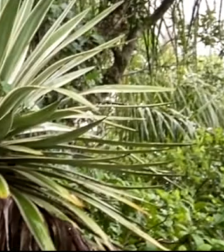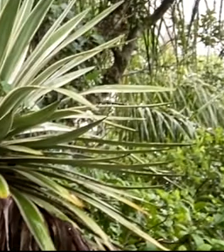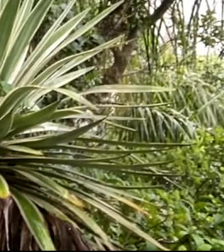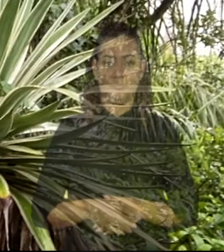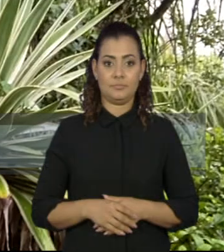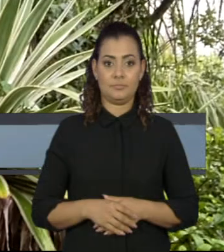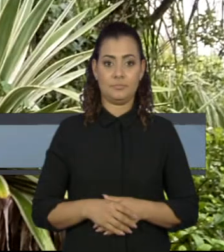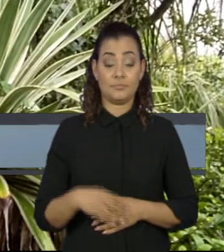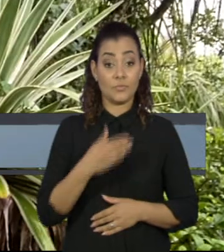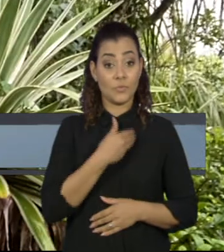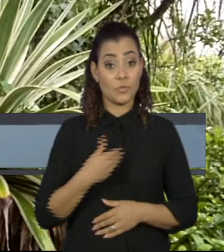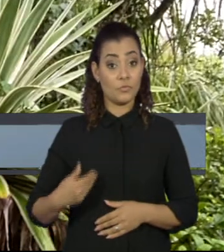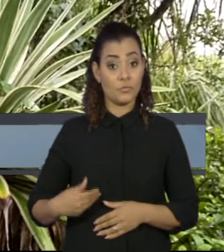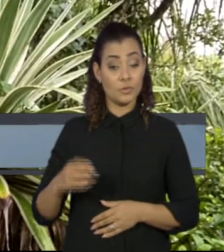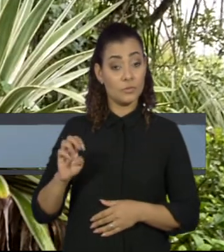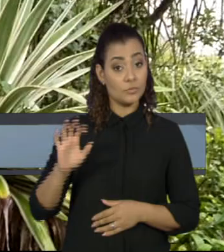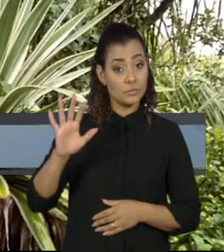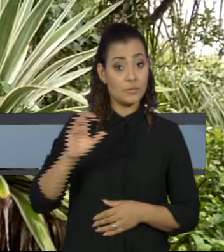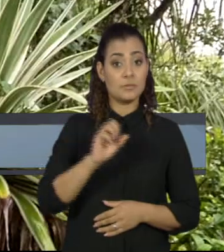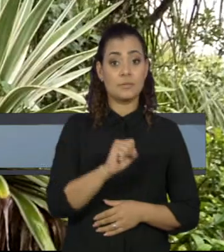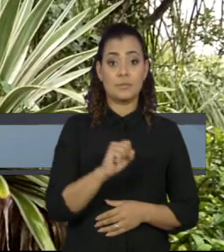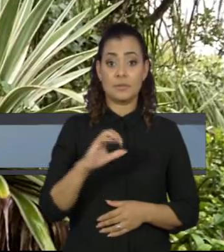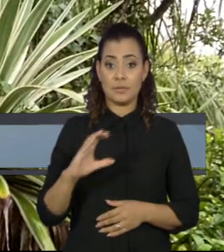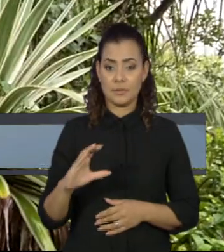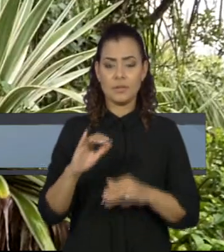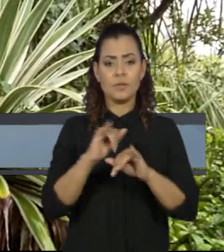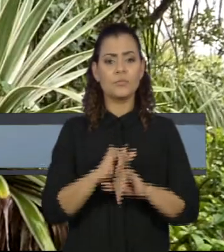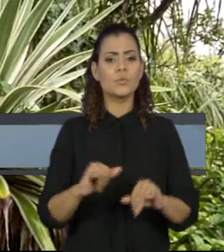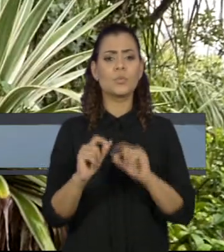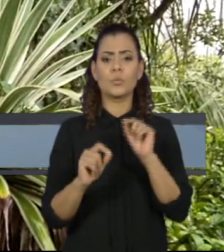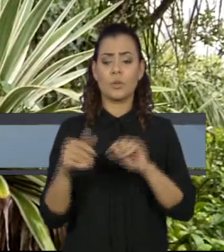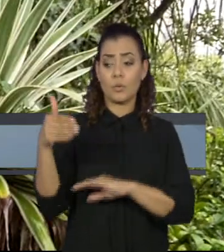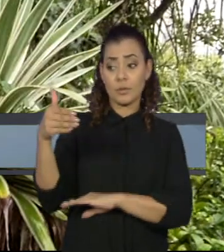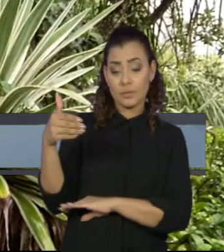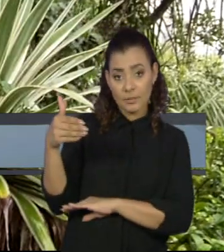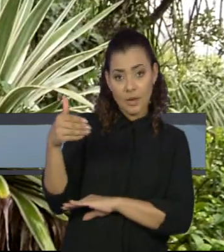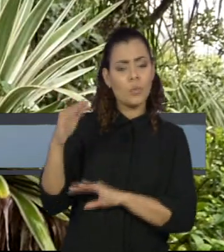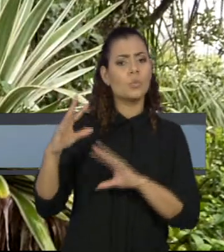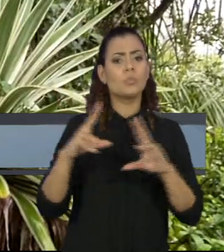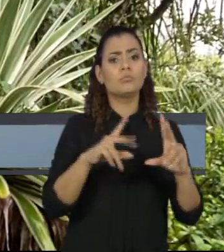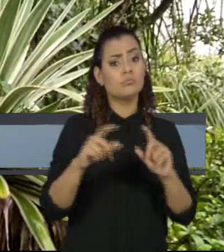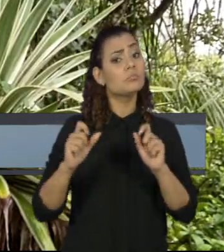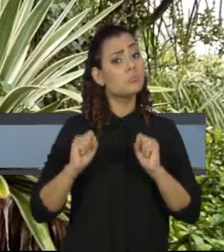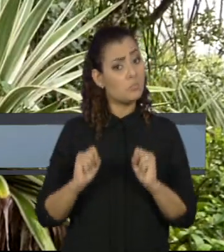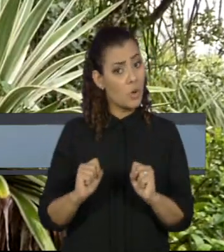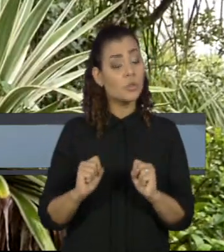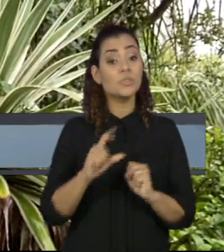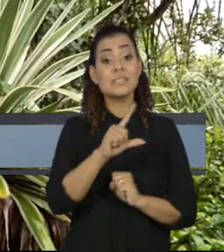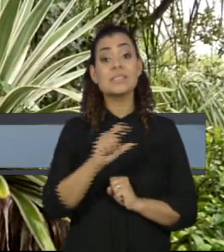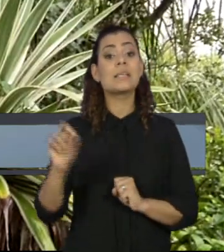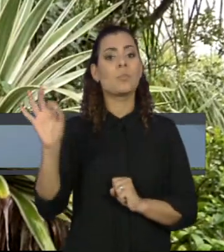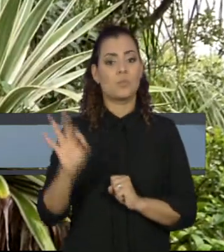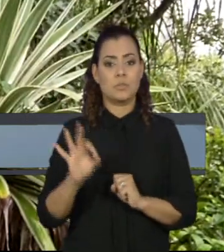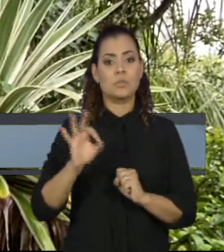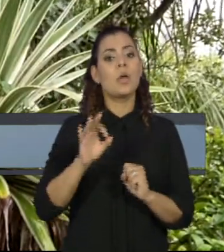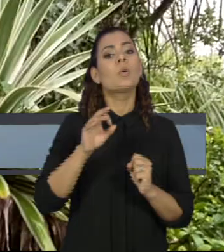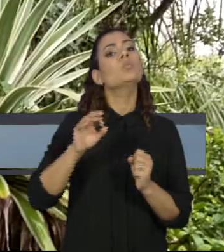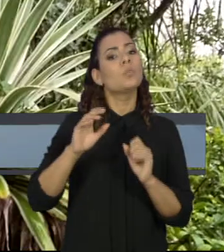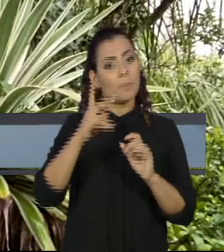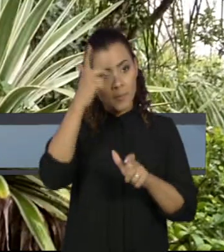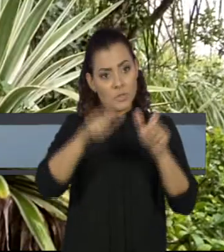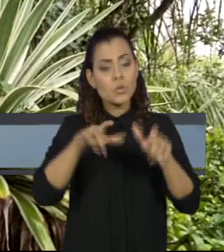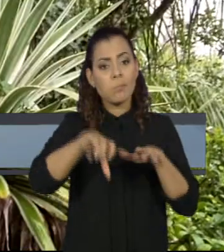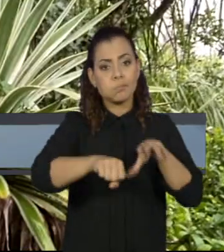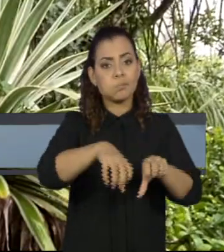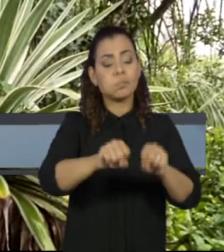O governo do estado de Santa Catarina anunciou que hotéis e pousadas poderão trabalhar com 100% de ocupação a